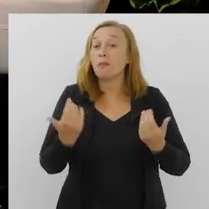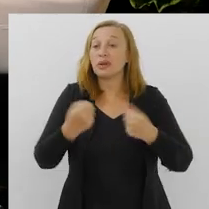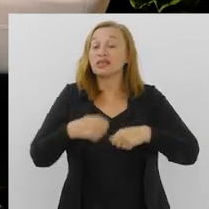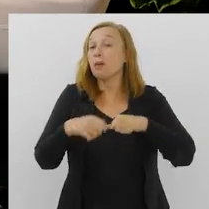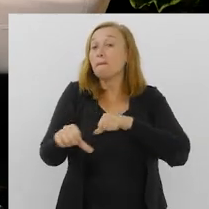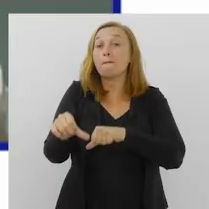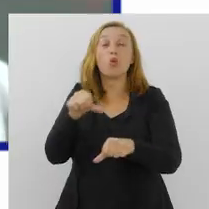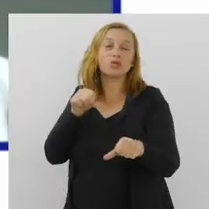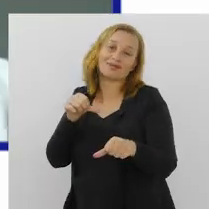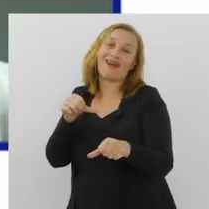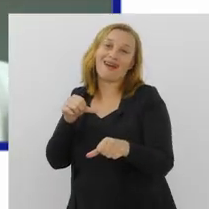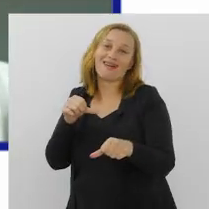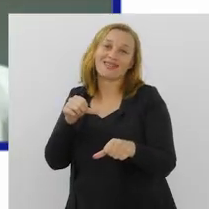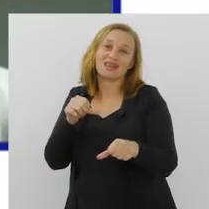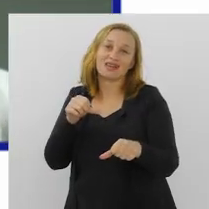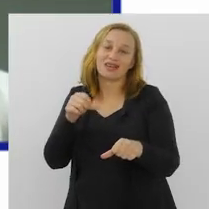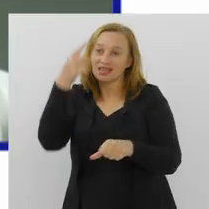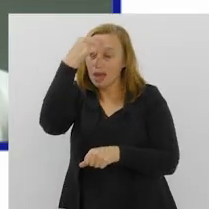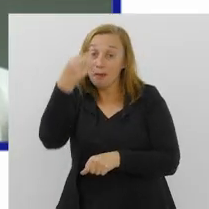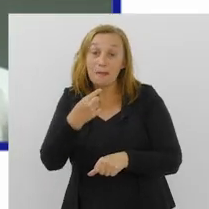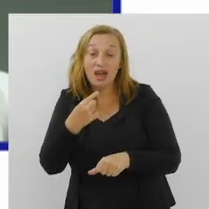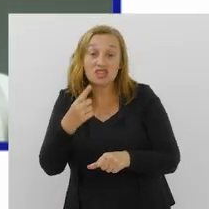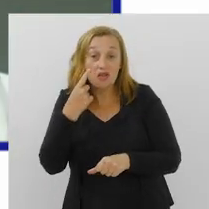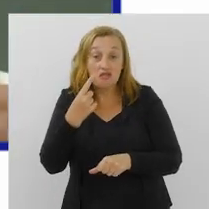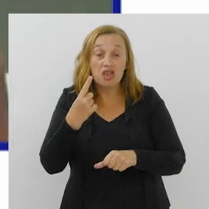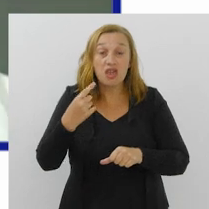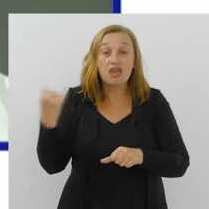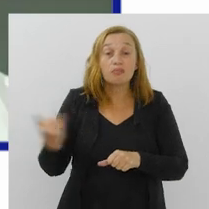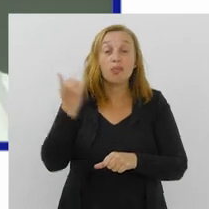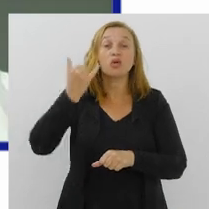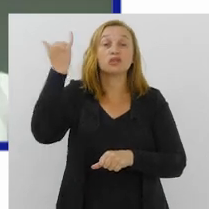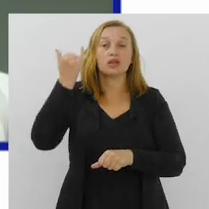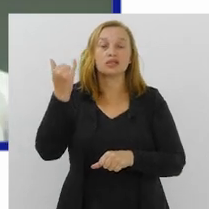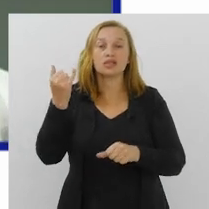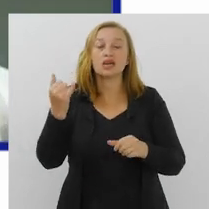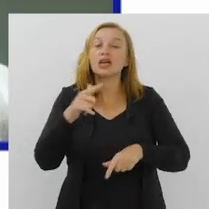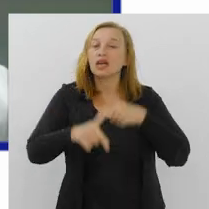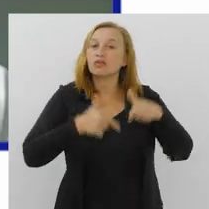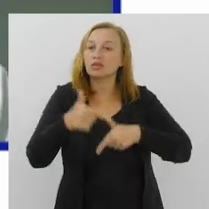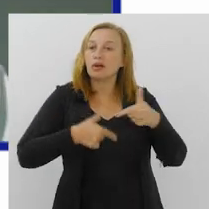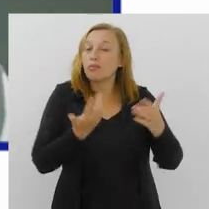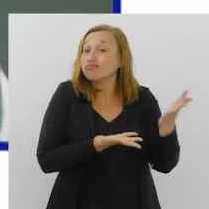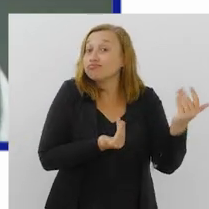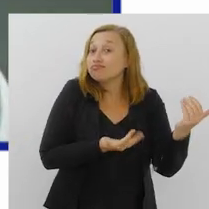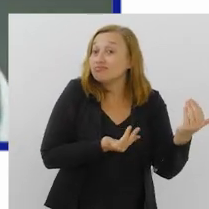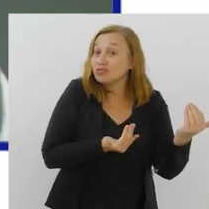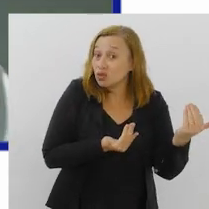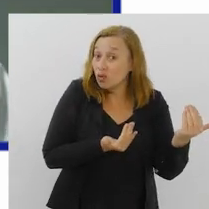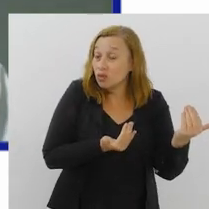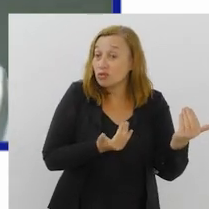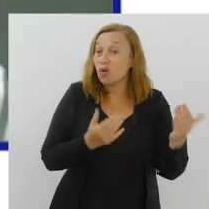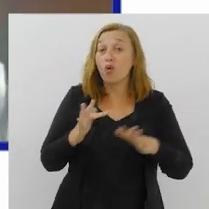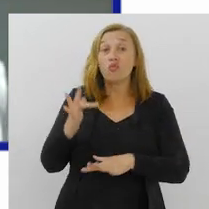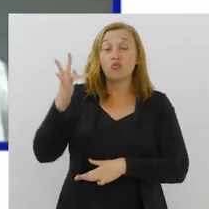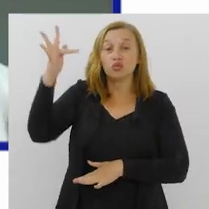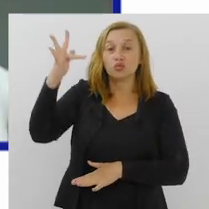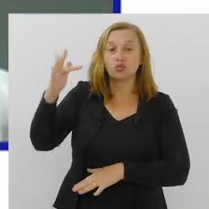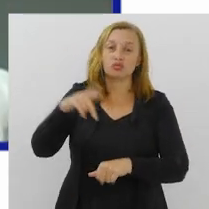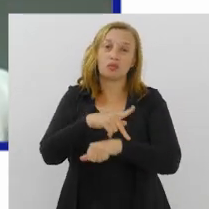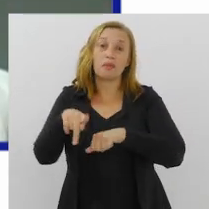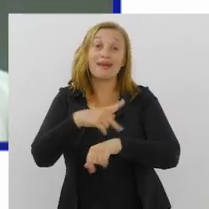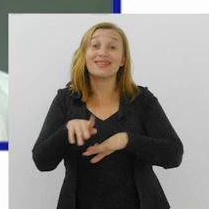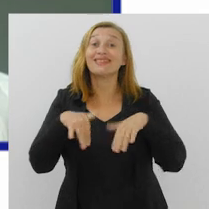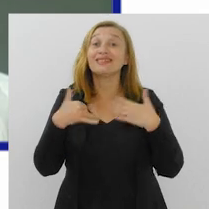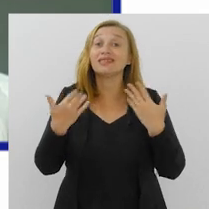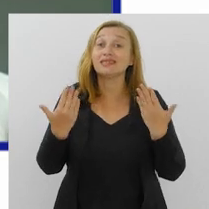Então, nós precisamos mudar essa imagem e mostrar a importância que é o trabalho com a juventude, que é o futuro